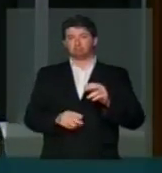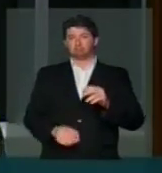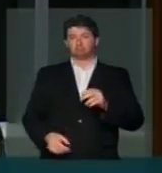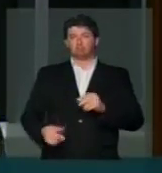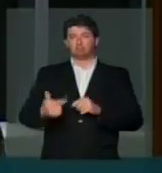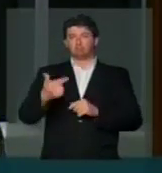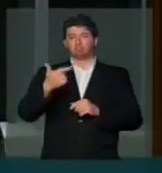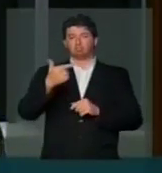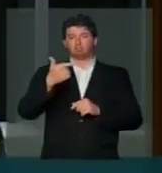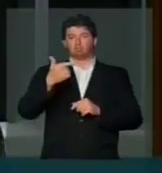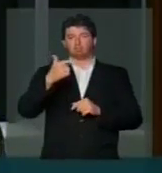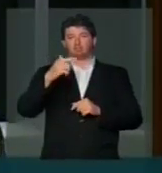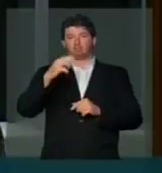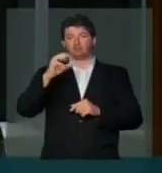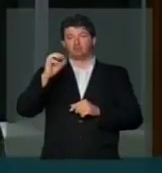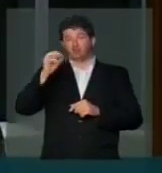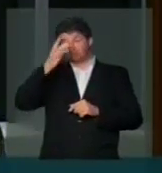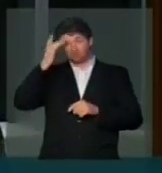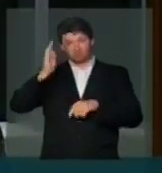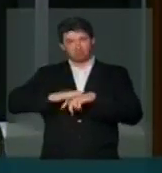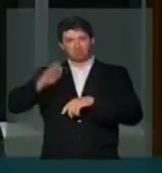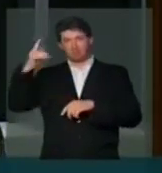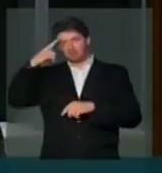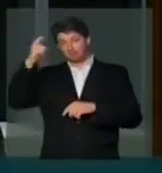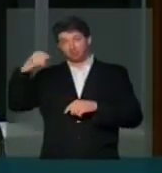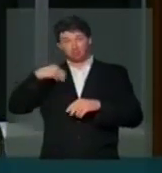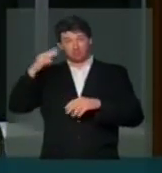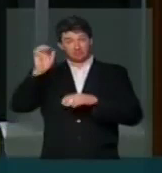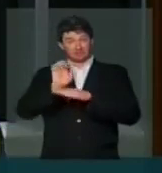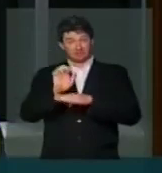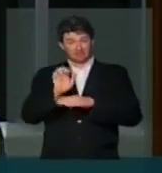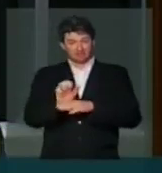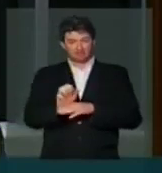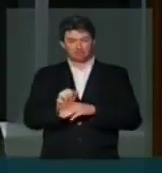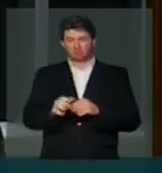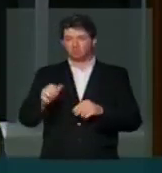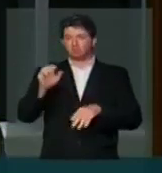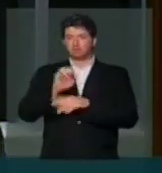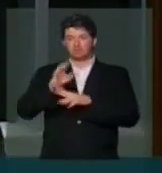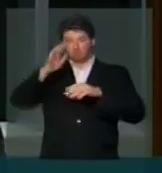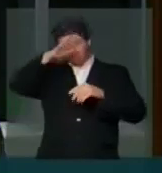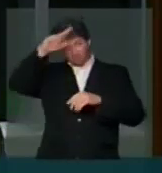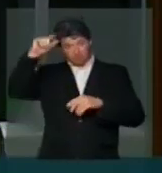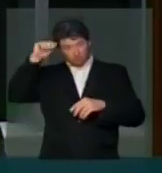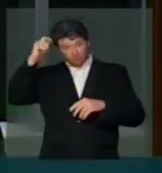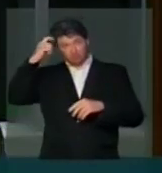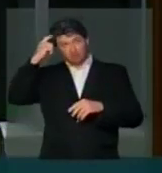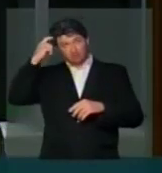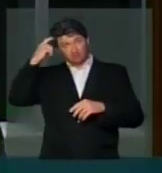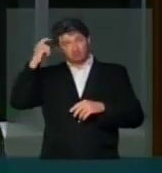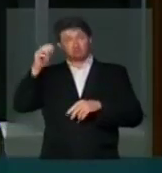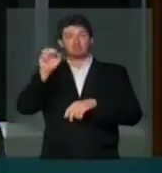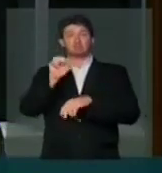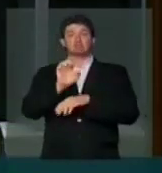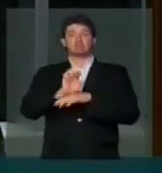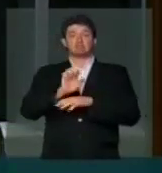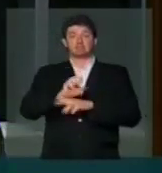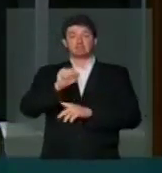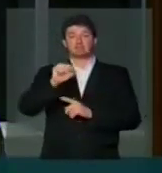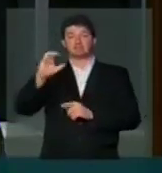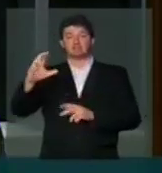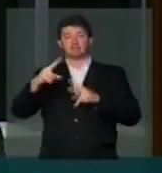dezenas de criminosos no meu estado, no estado do Amazonas e no estado de Santa Catarina.